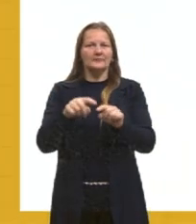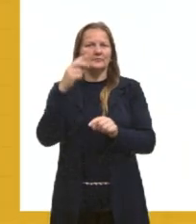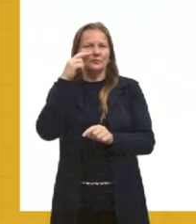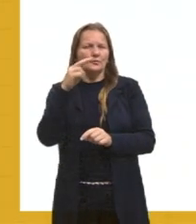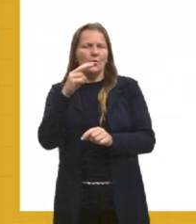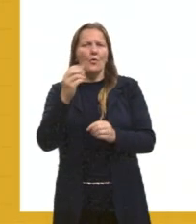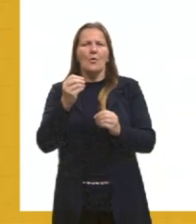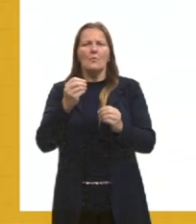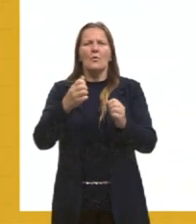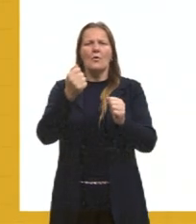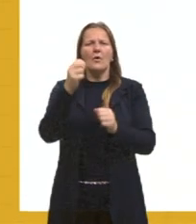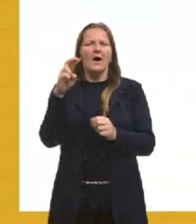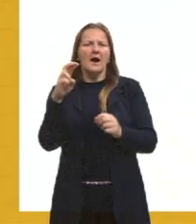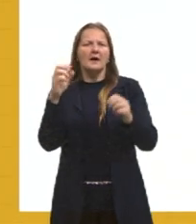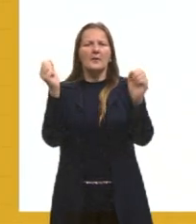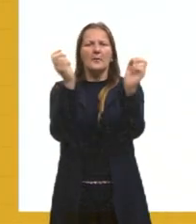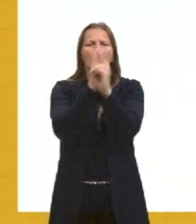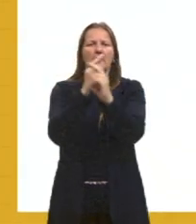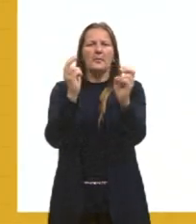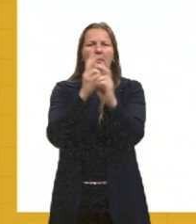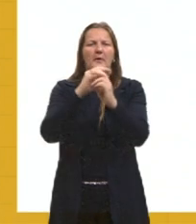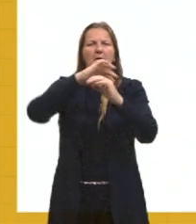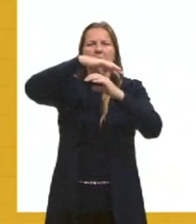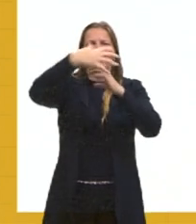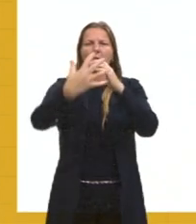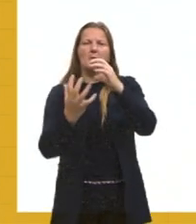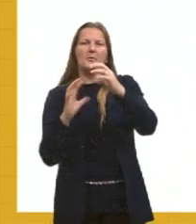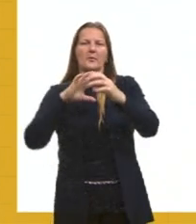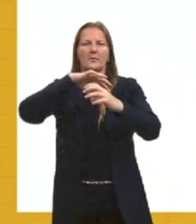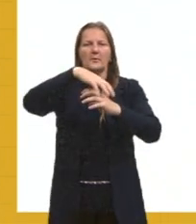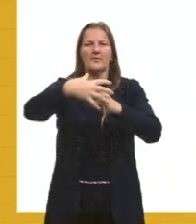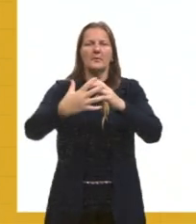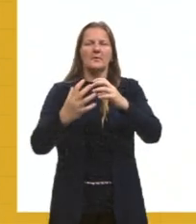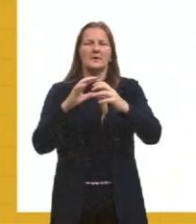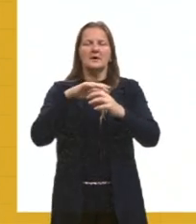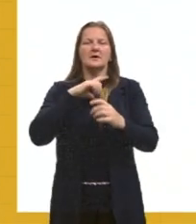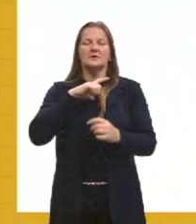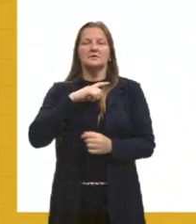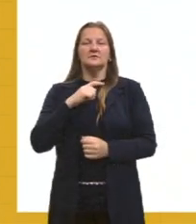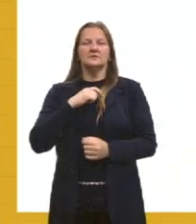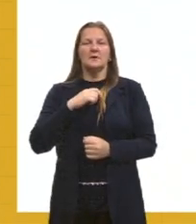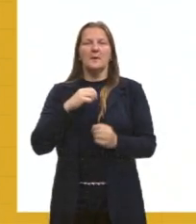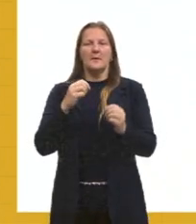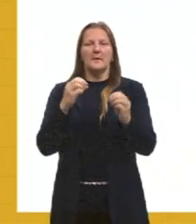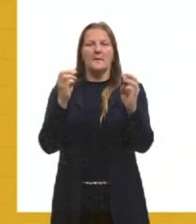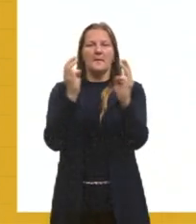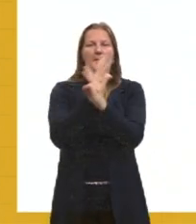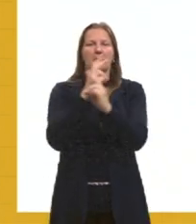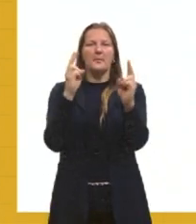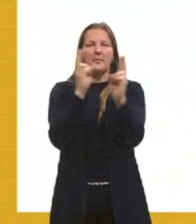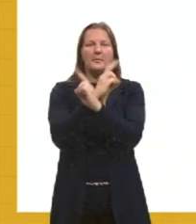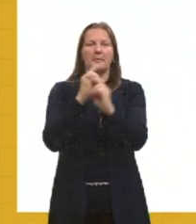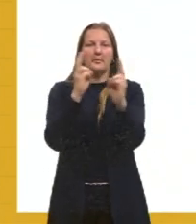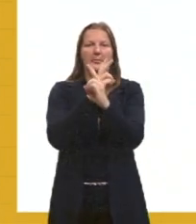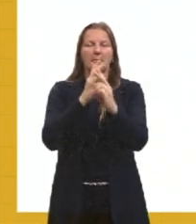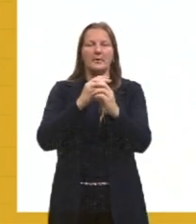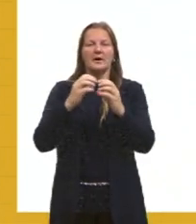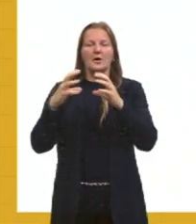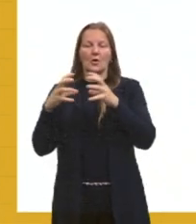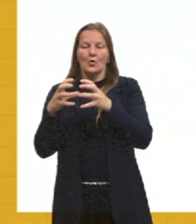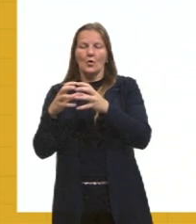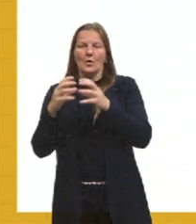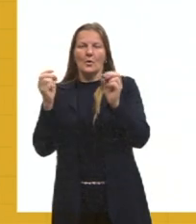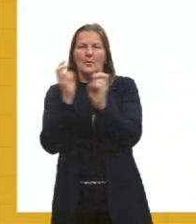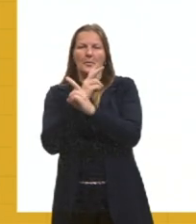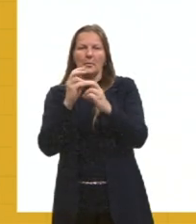circulação geral da atmosfera, ela é responsável aí sobre essa questão das massas de ar, tá? Massas de ar lembra,